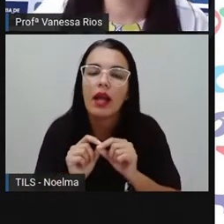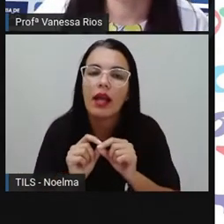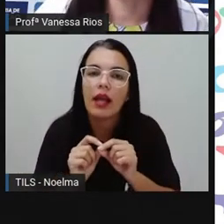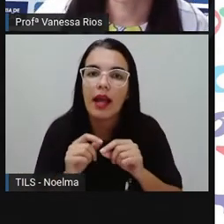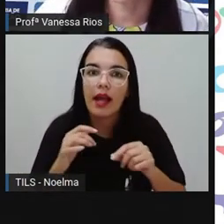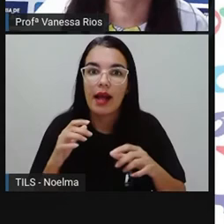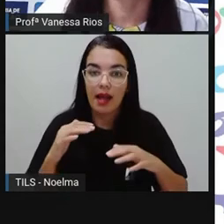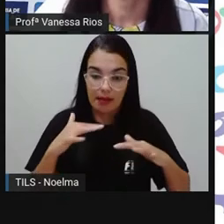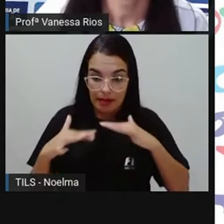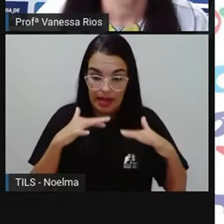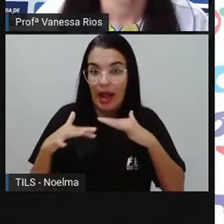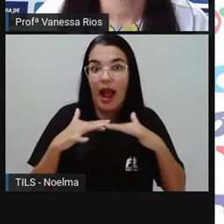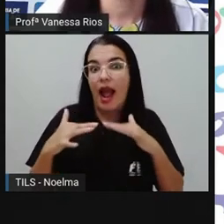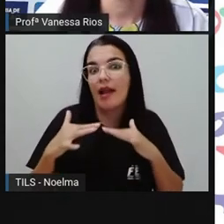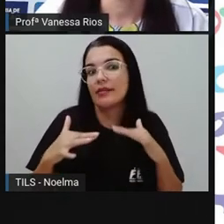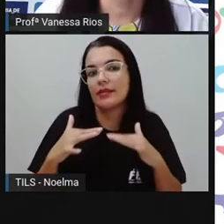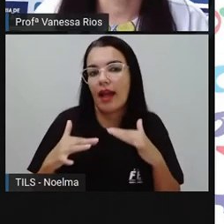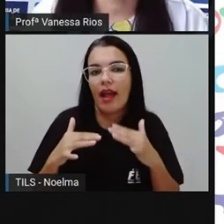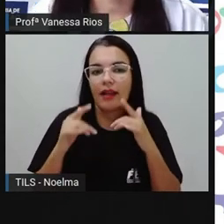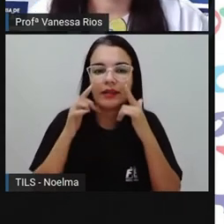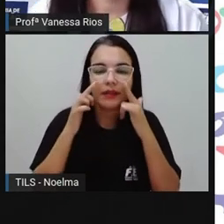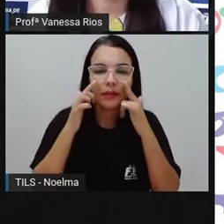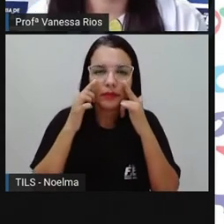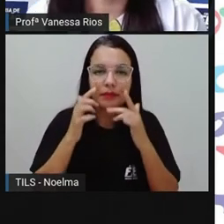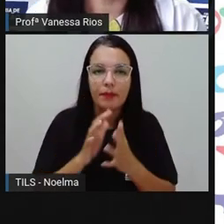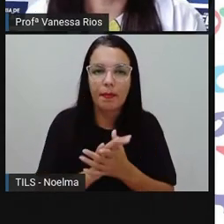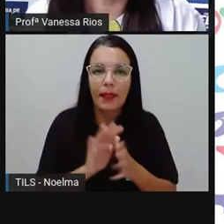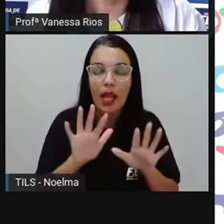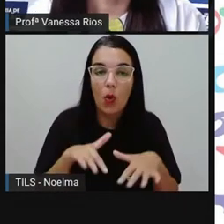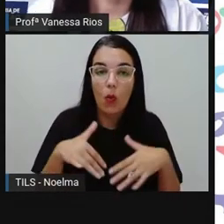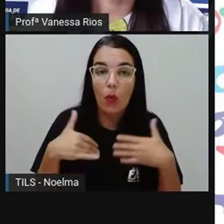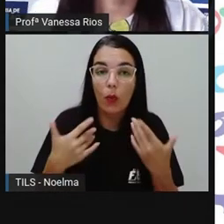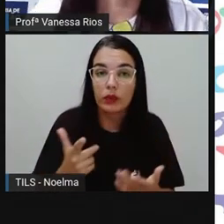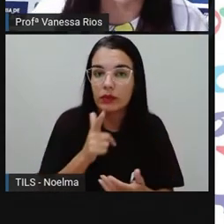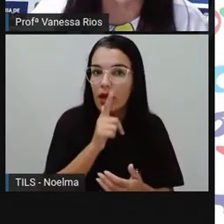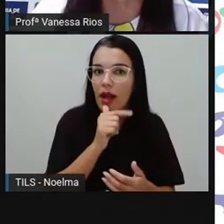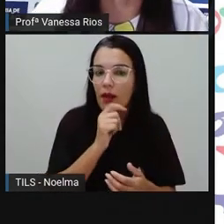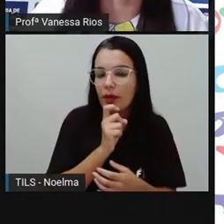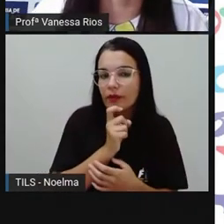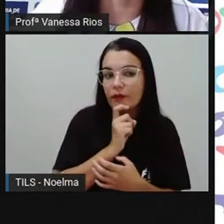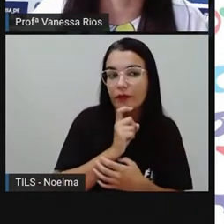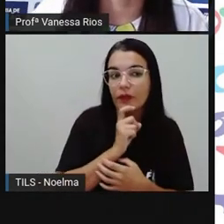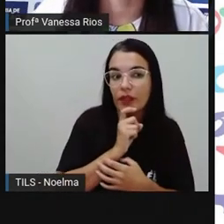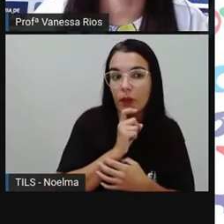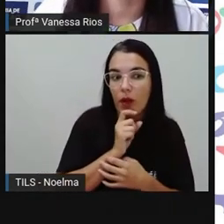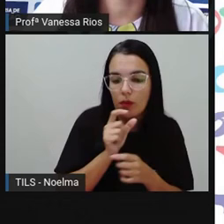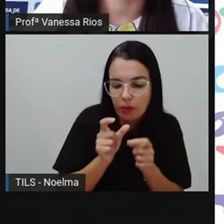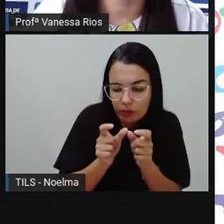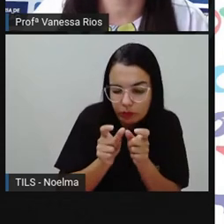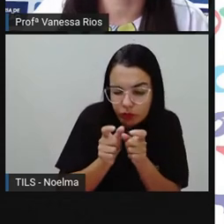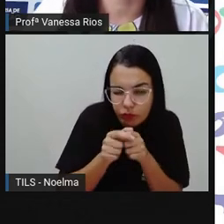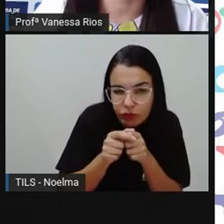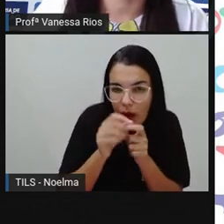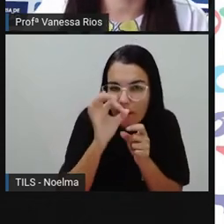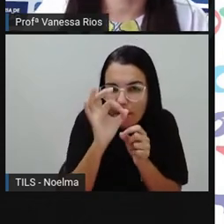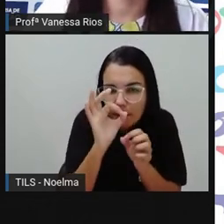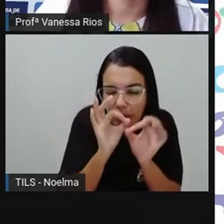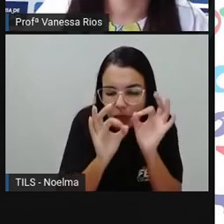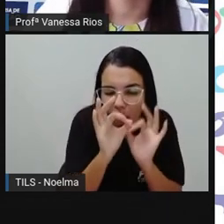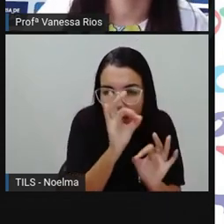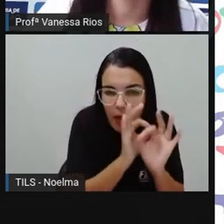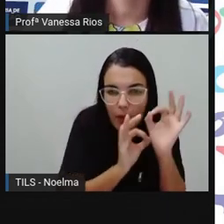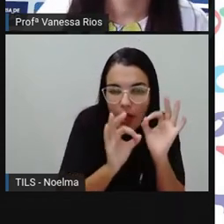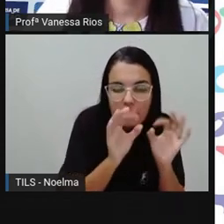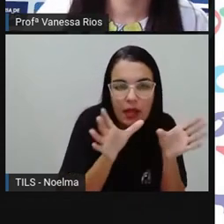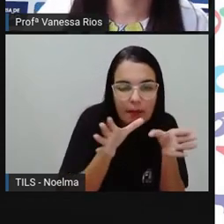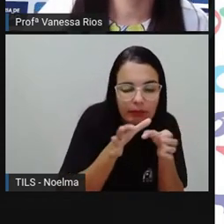agitadas. Quando a água está aí, ó, fria, as moléculas, elas estão em um movimento, ó,